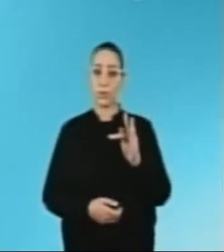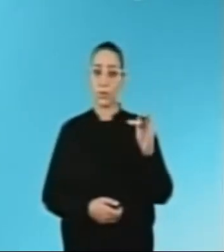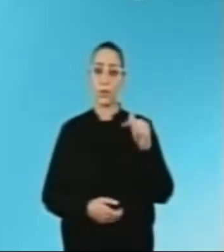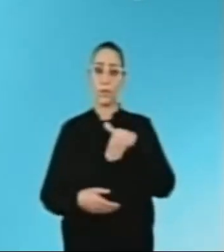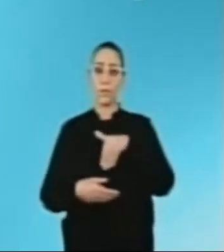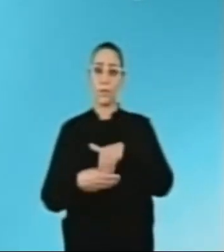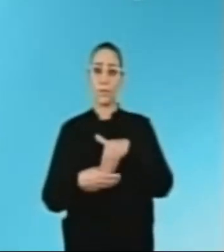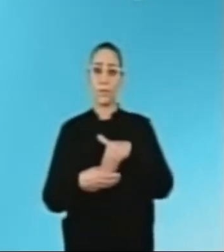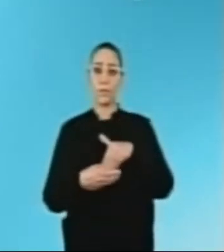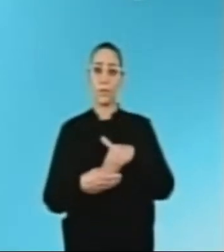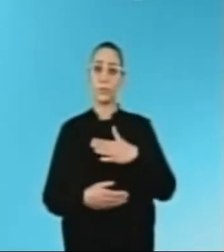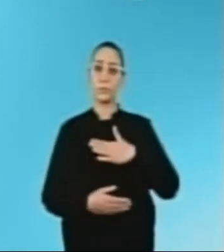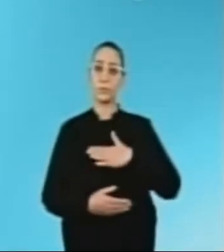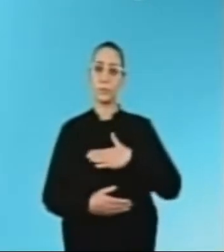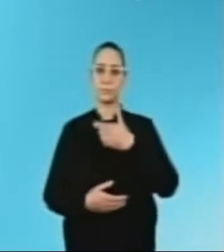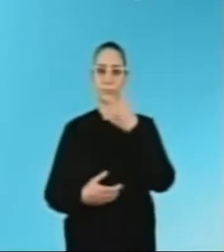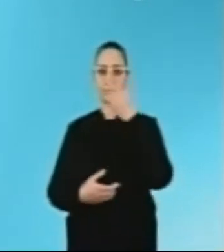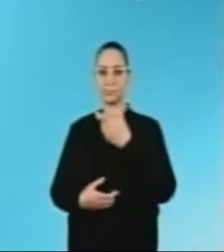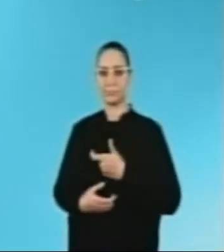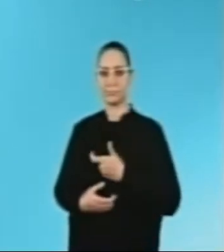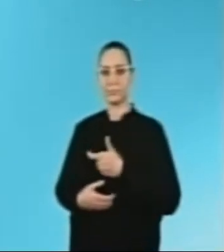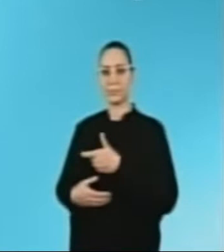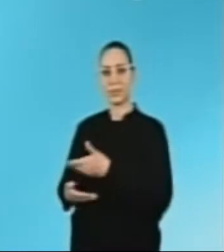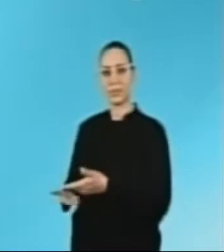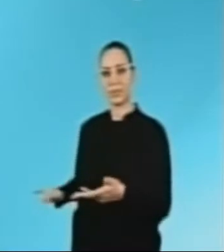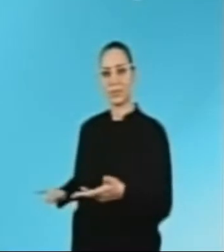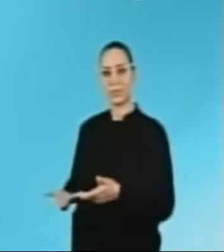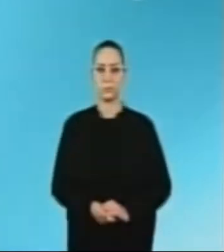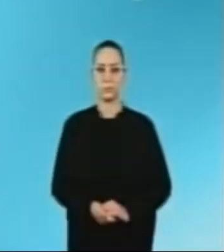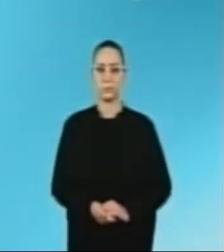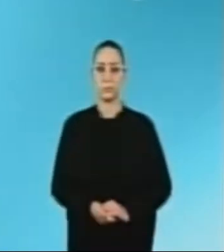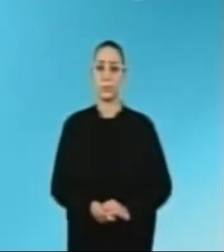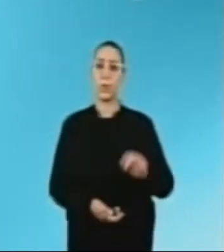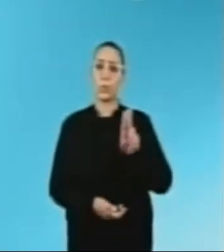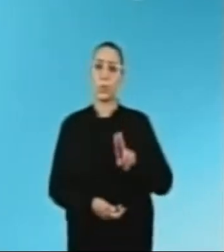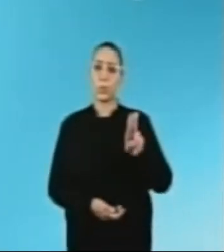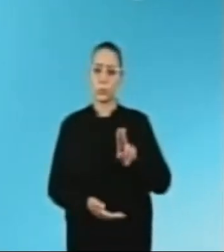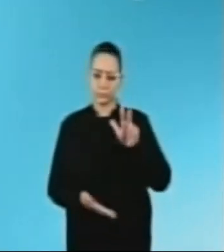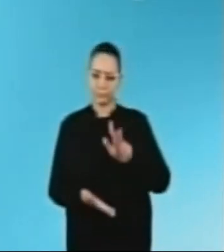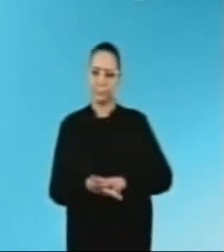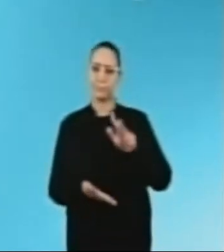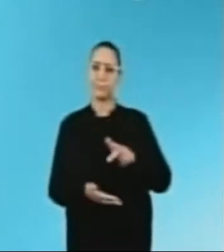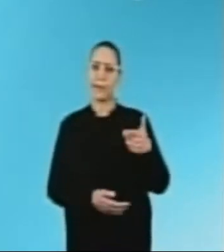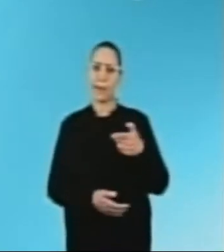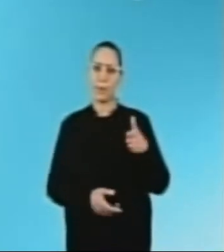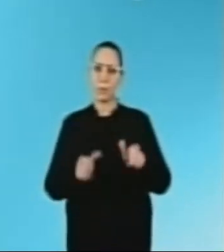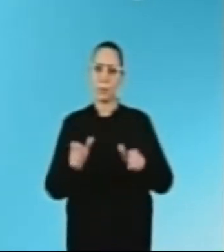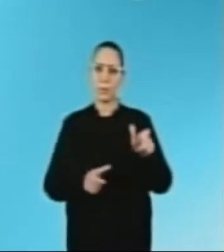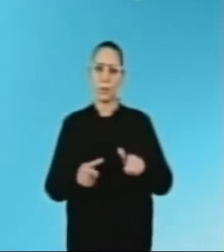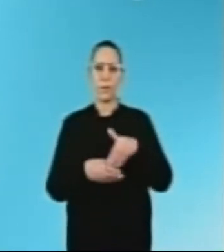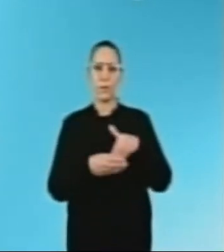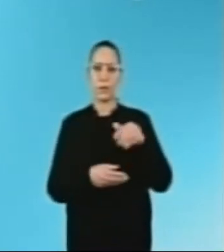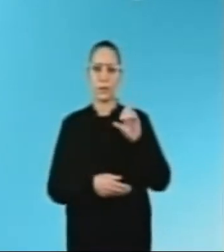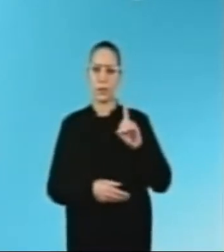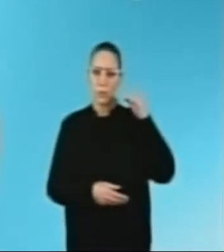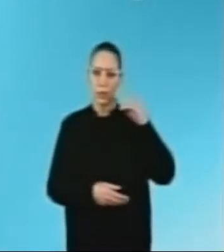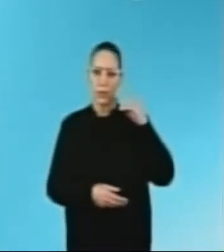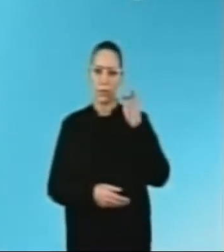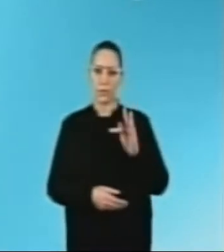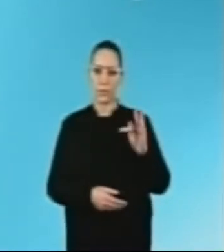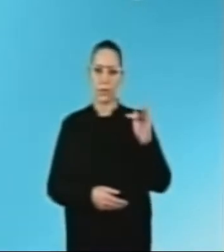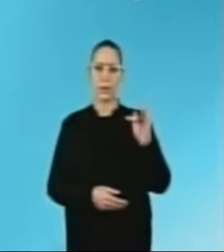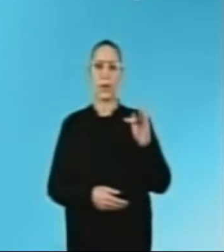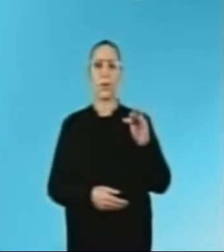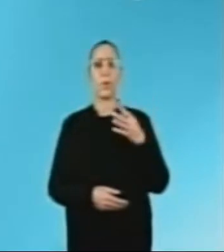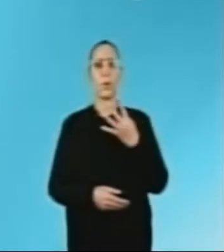Para deputado Federal, vote Douglas, o maestro pifador, 44-10. Pelo porte de armas para o cidadão de bem, vote para deputado Federal,